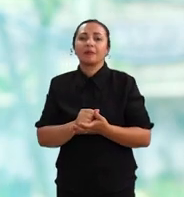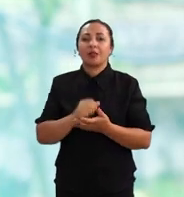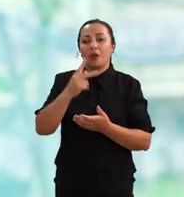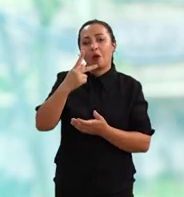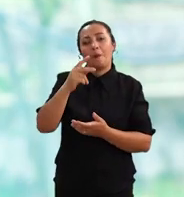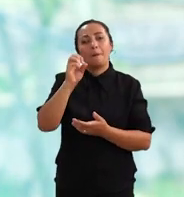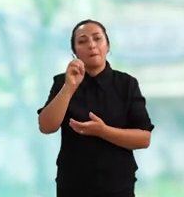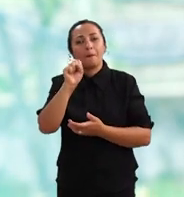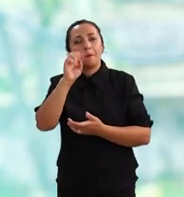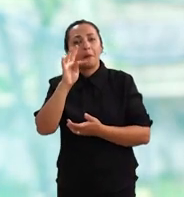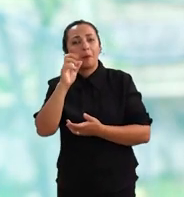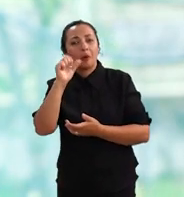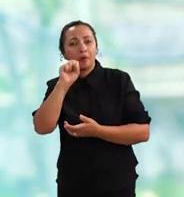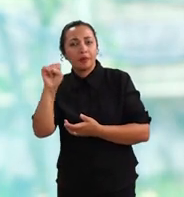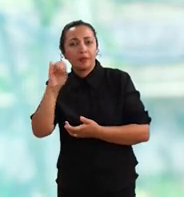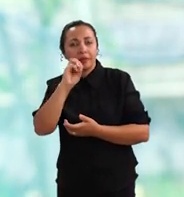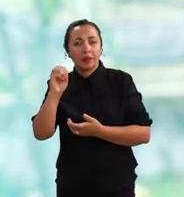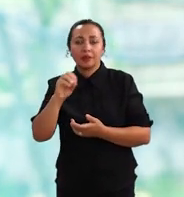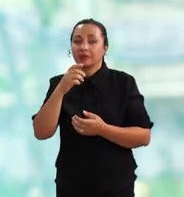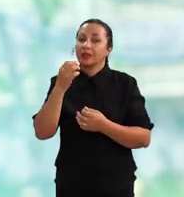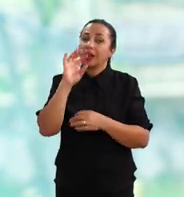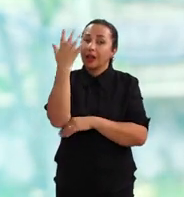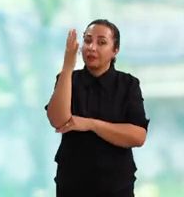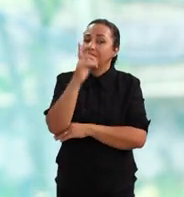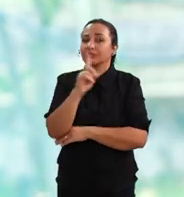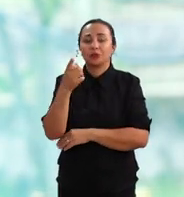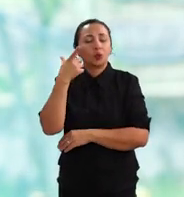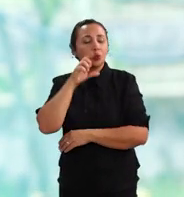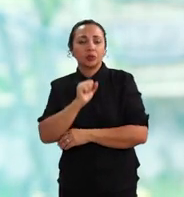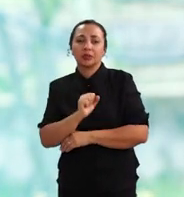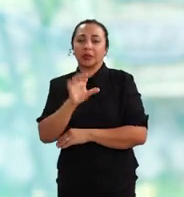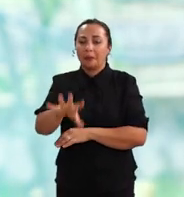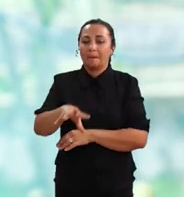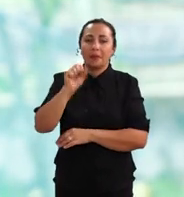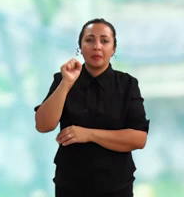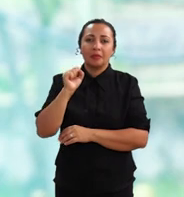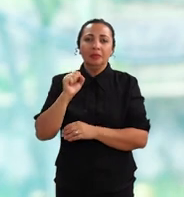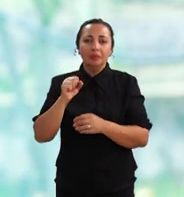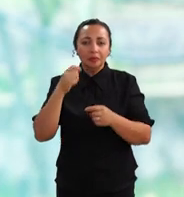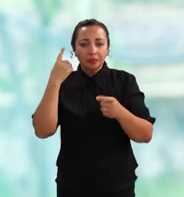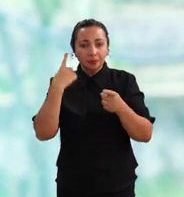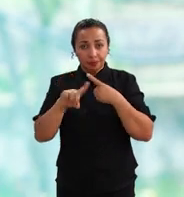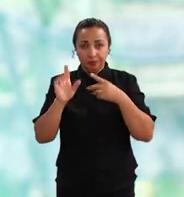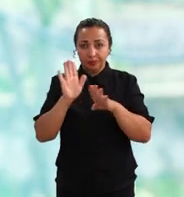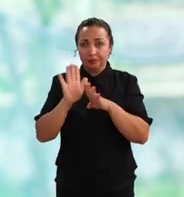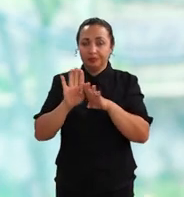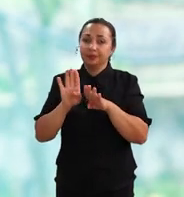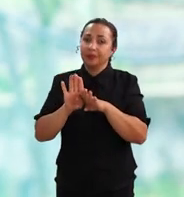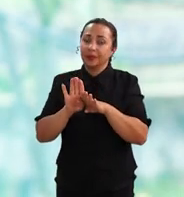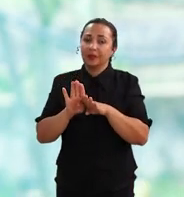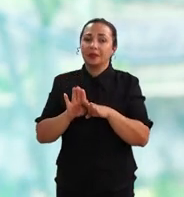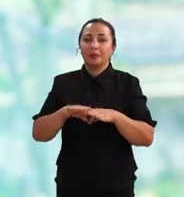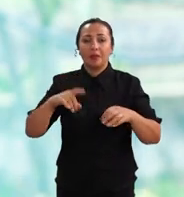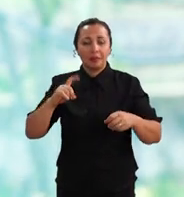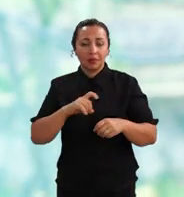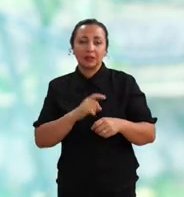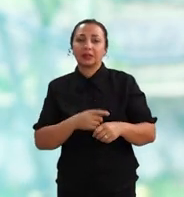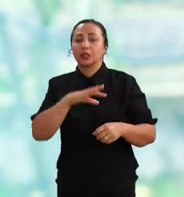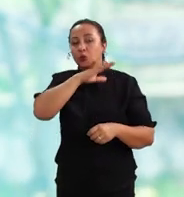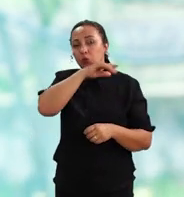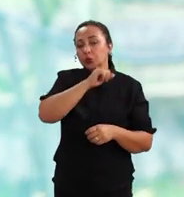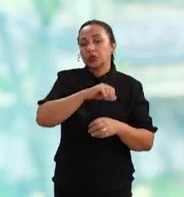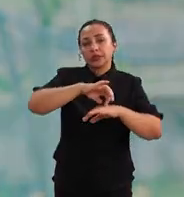de fosfato, de potássio, sem os quais a planta não conseguiria alcançar, inibindo a ação de agentes